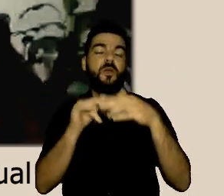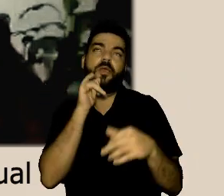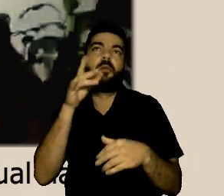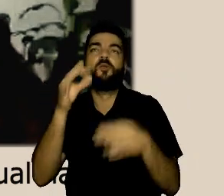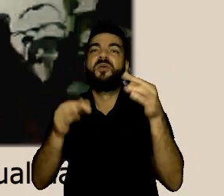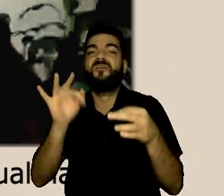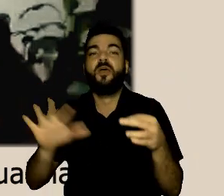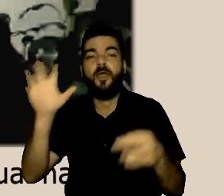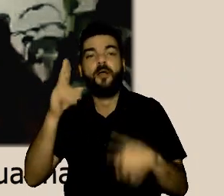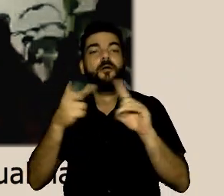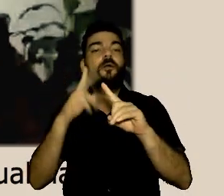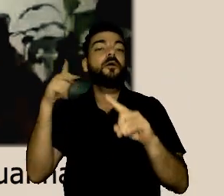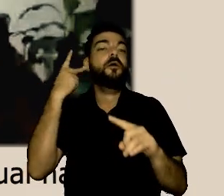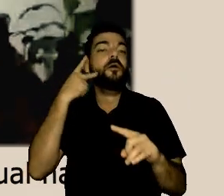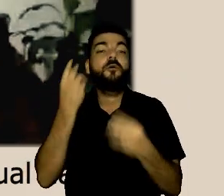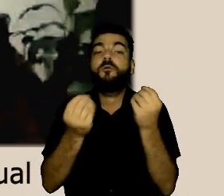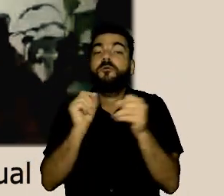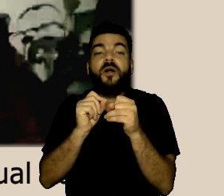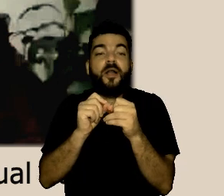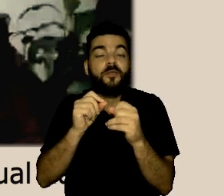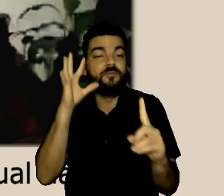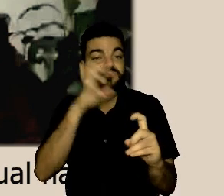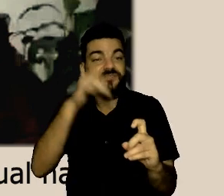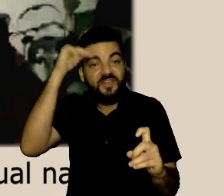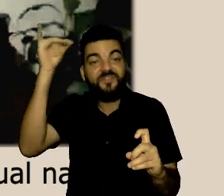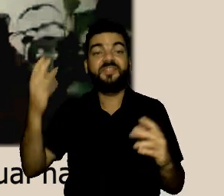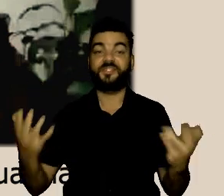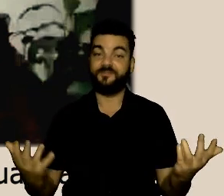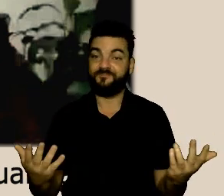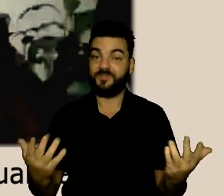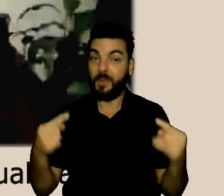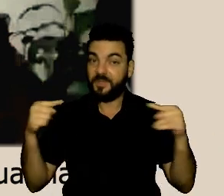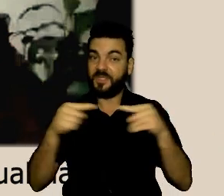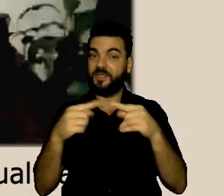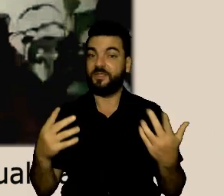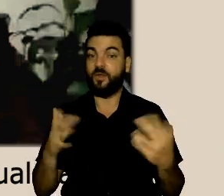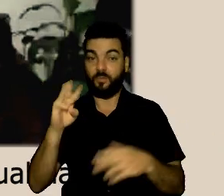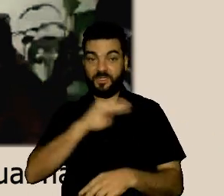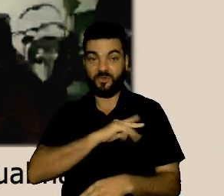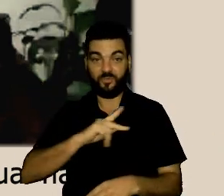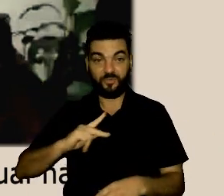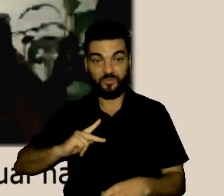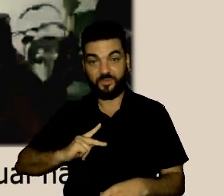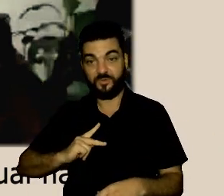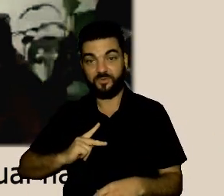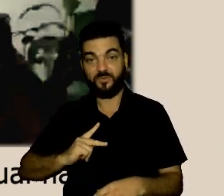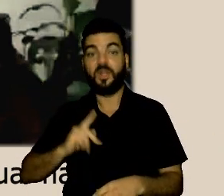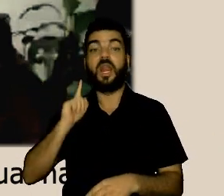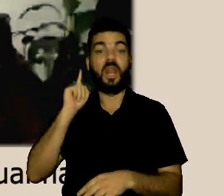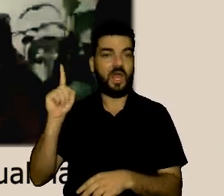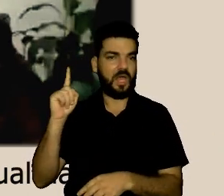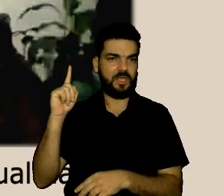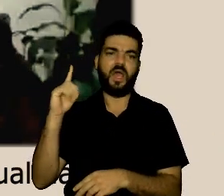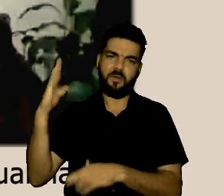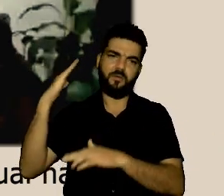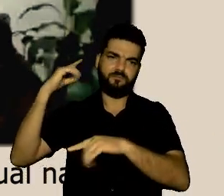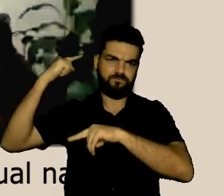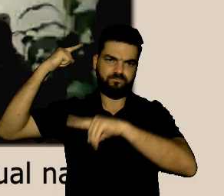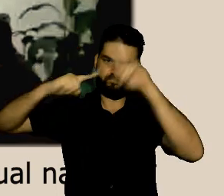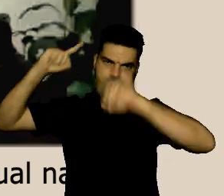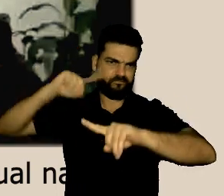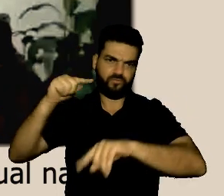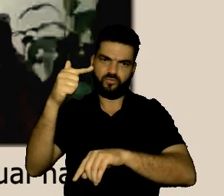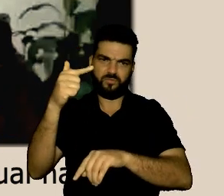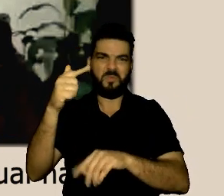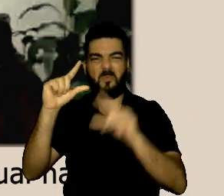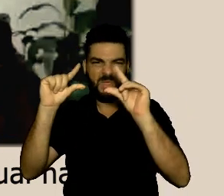que talvez seja um diferencial em relação às nossas instituições justiça federal e procuradoria e aí realmente a nossa instituição